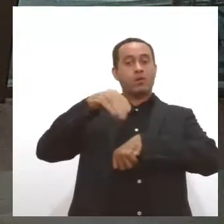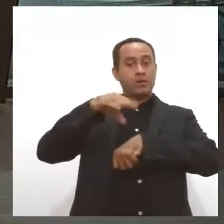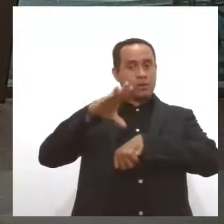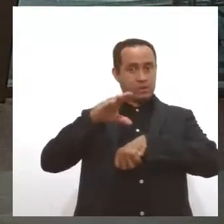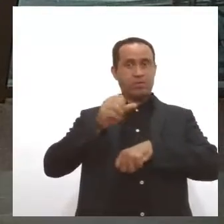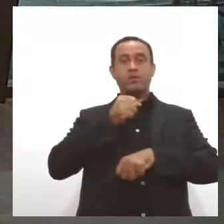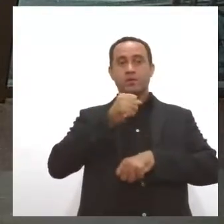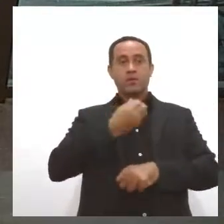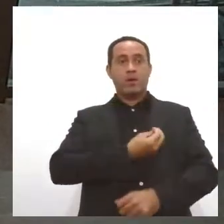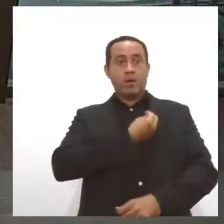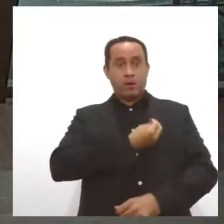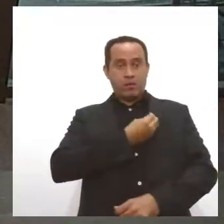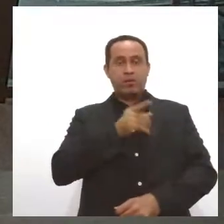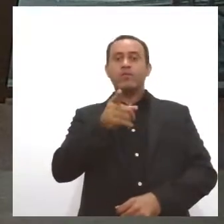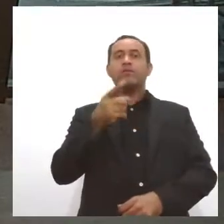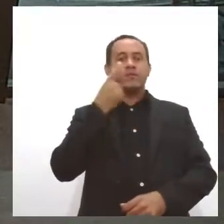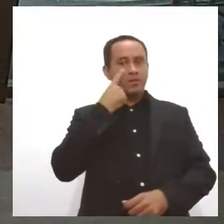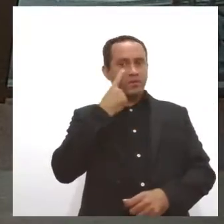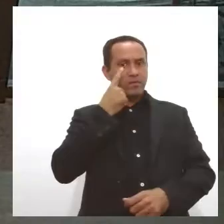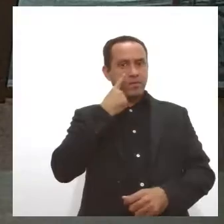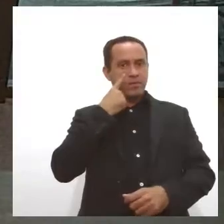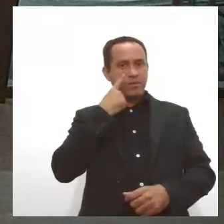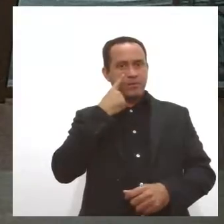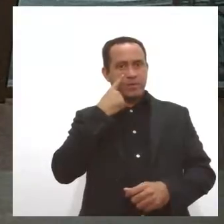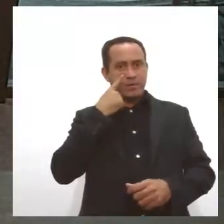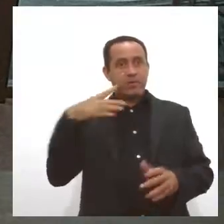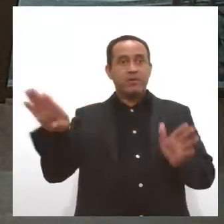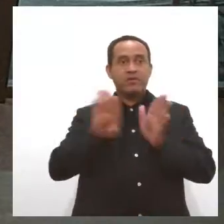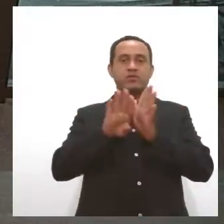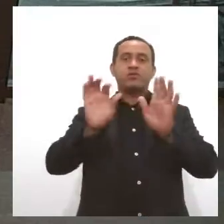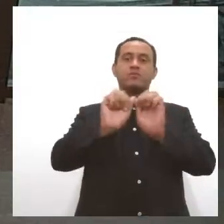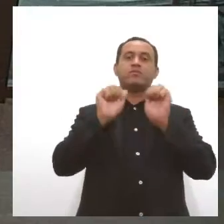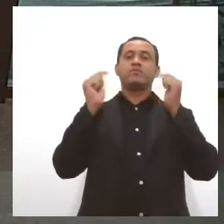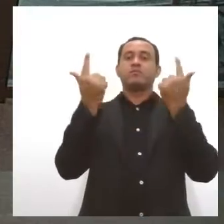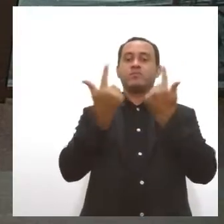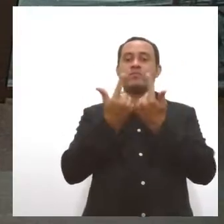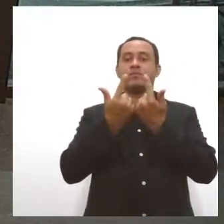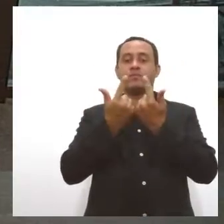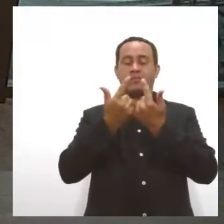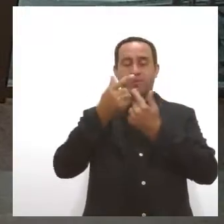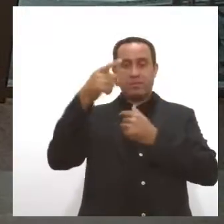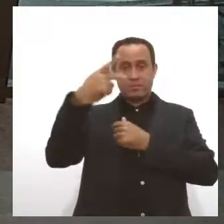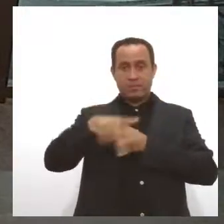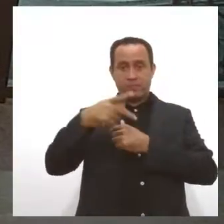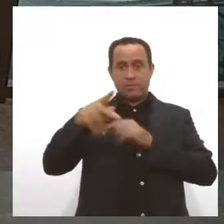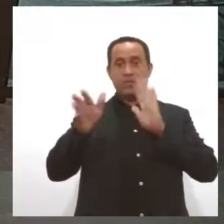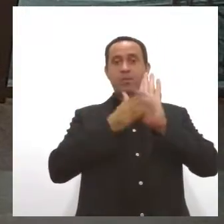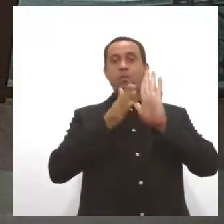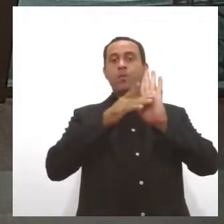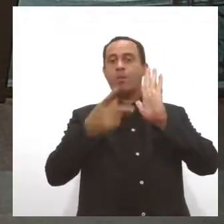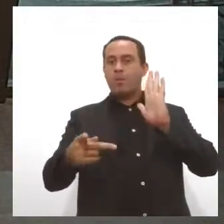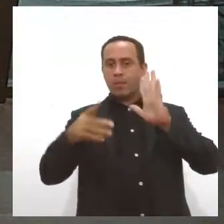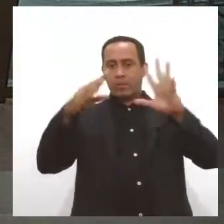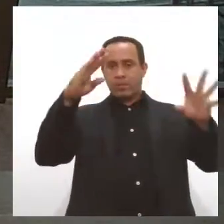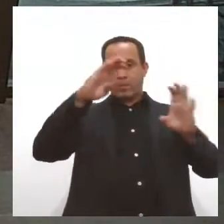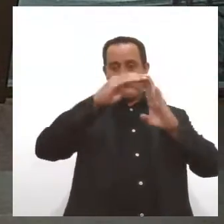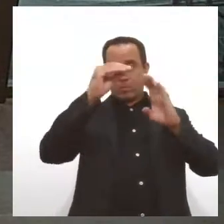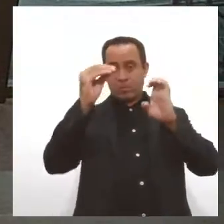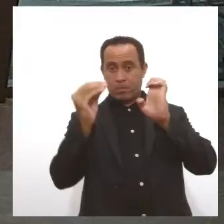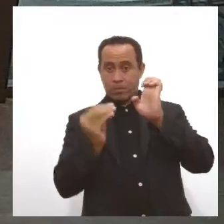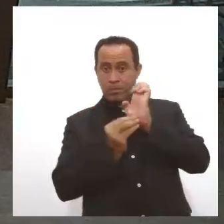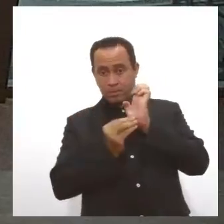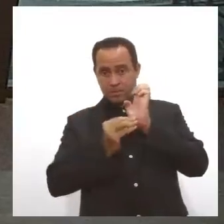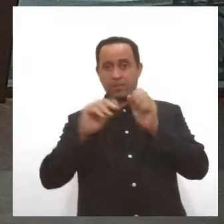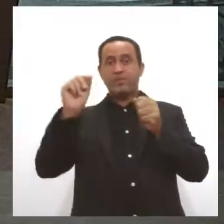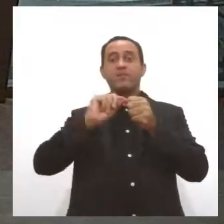Alese ao vivo, você vai acompanhar que chega à Assembleia Legislativa do Estado de Sergipe a proposta de emenda à Constituição que